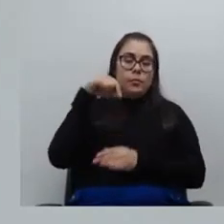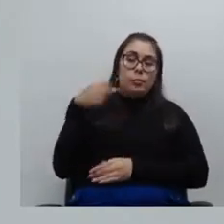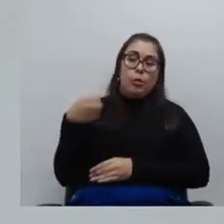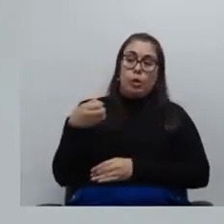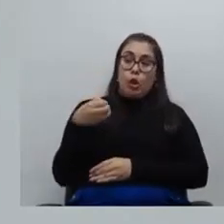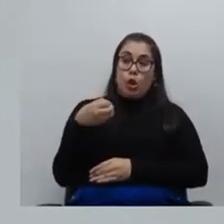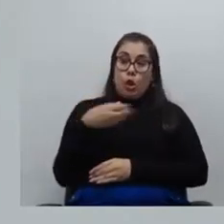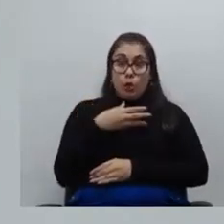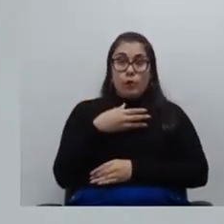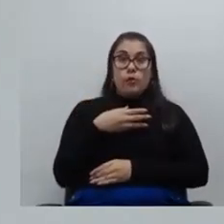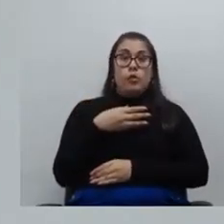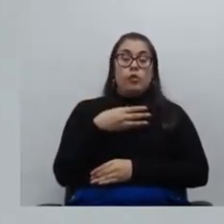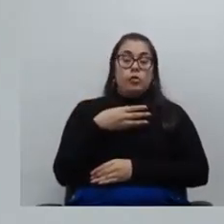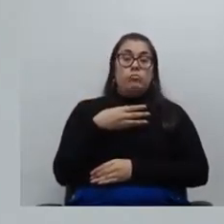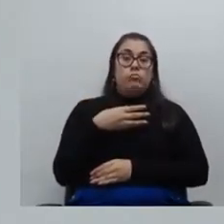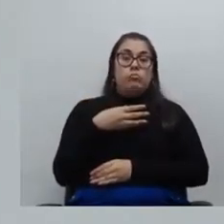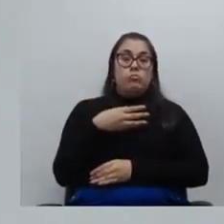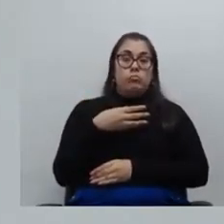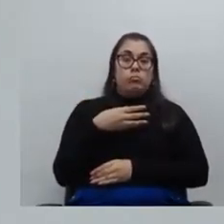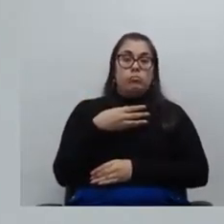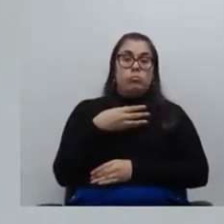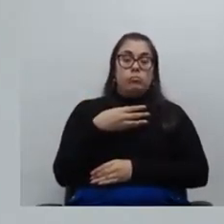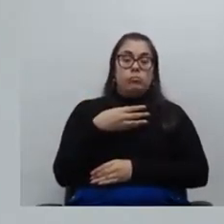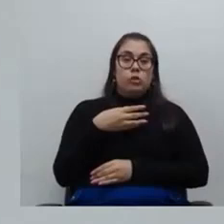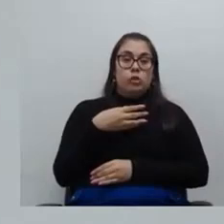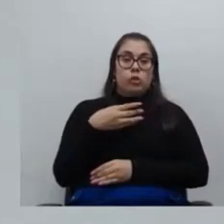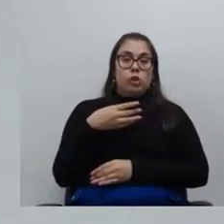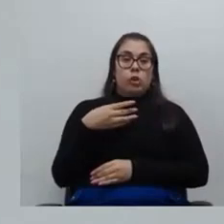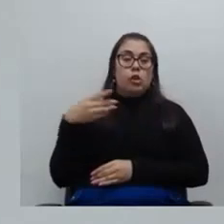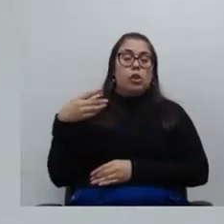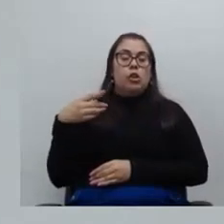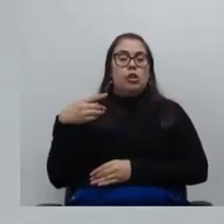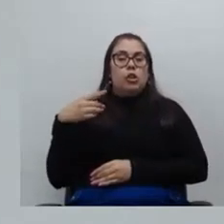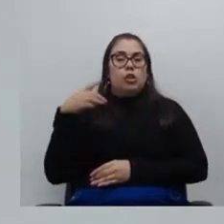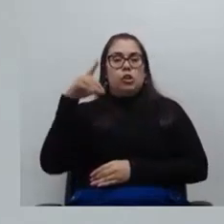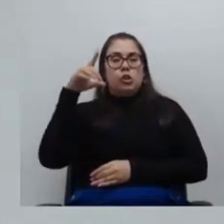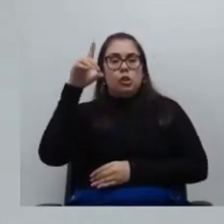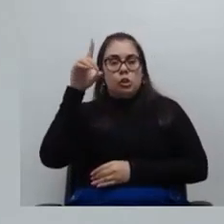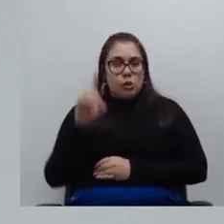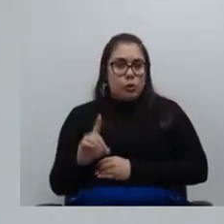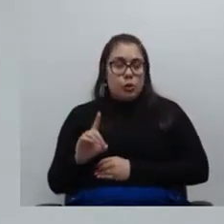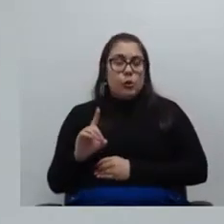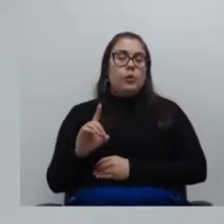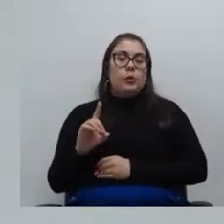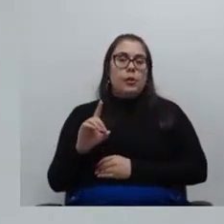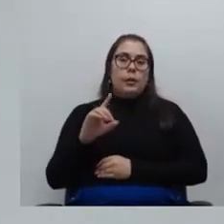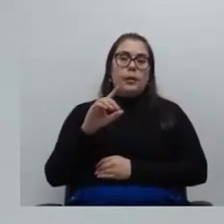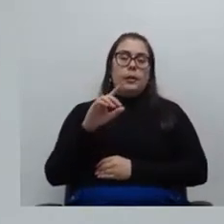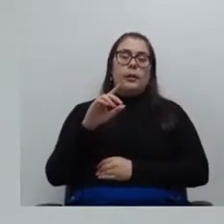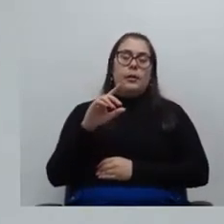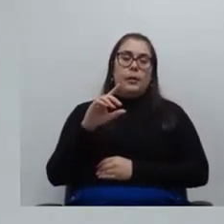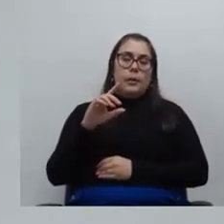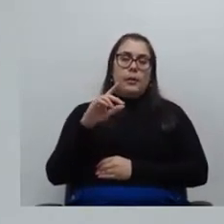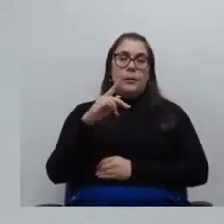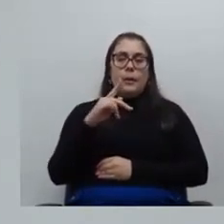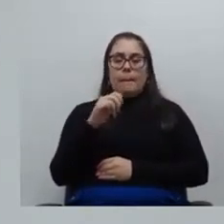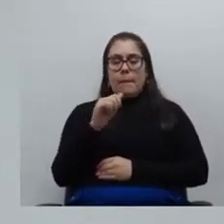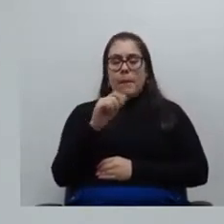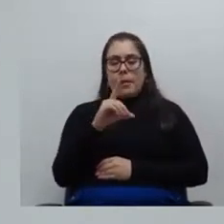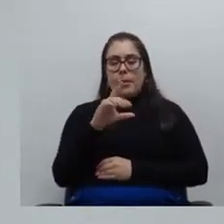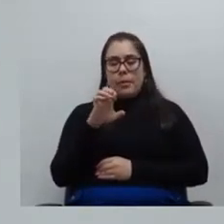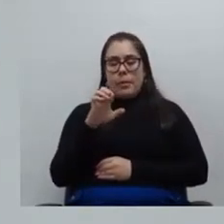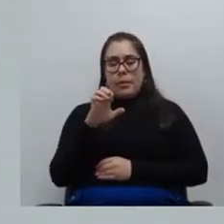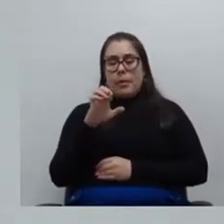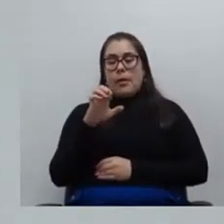diretoria da PADEP que toma posse no dia 1º de julho saudar a todos os associados e